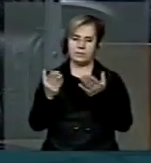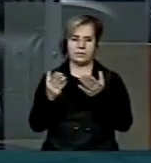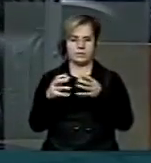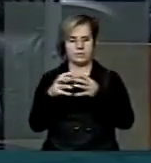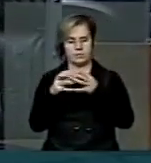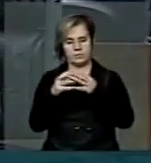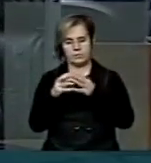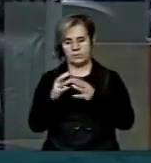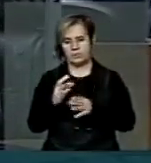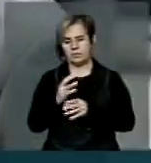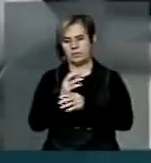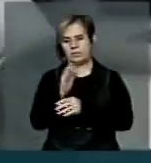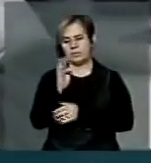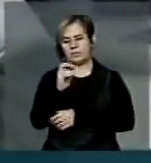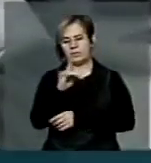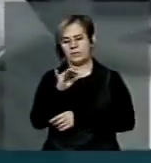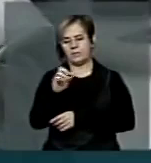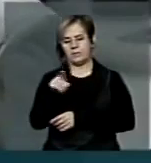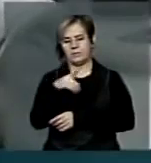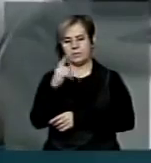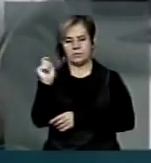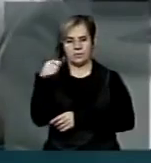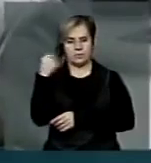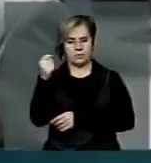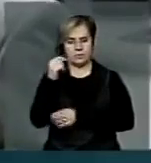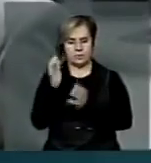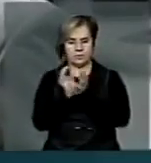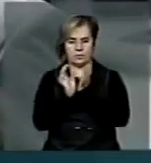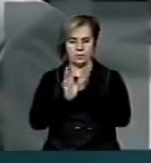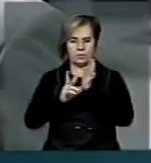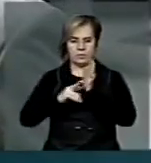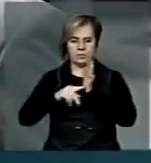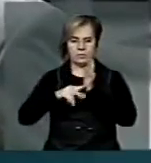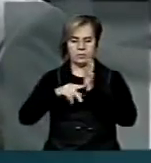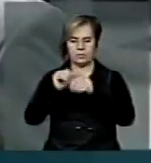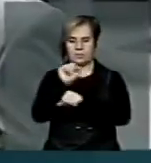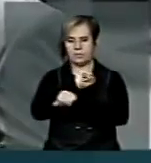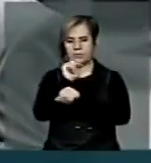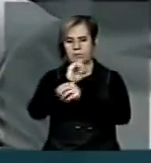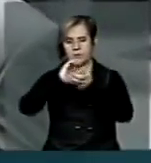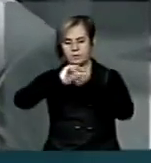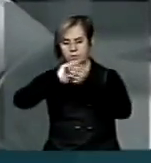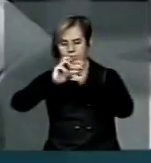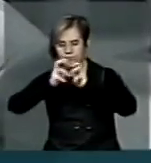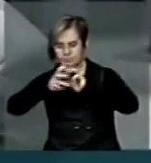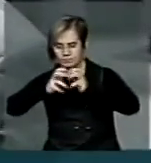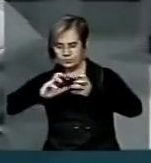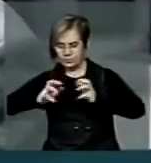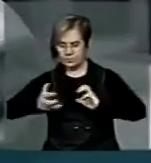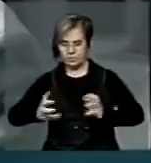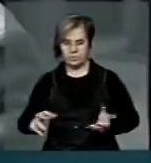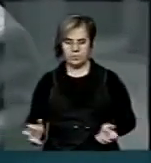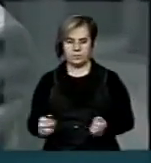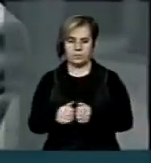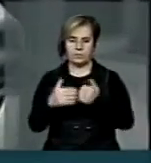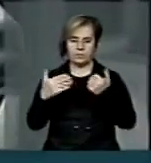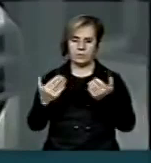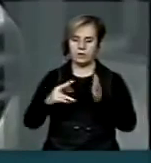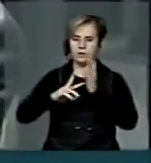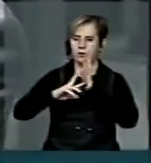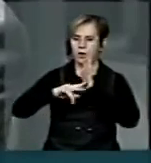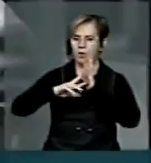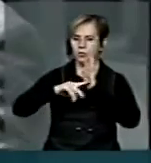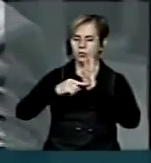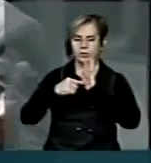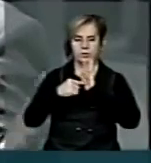do Rio Grande do Sul do Sindicato dos Desmontes Veiculares. Para quem não sabe, este é um sindicato